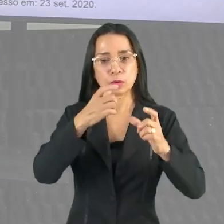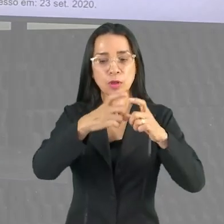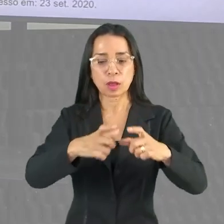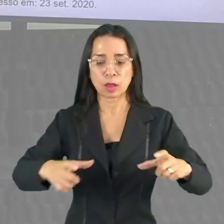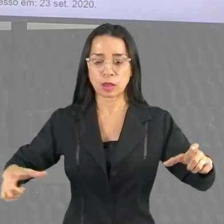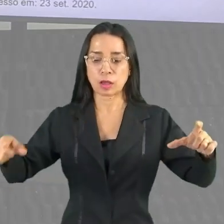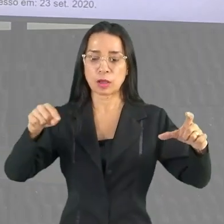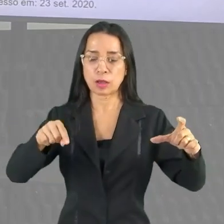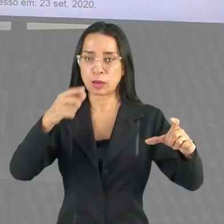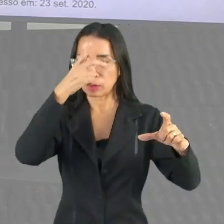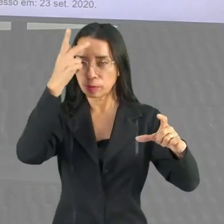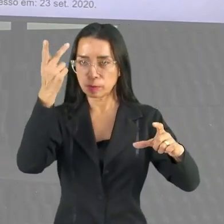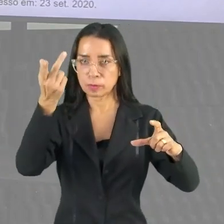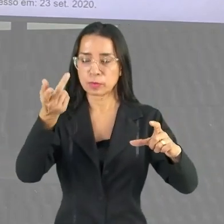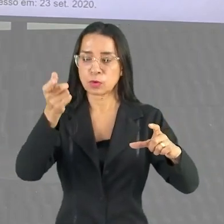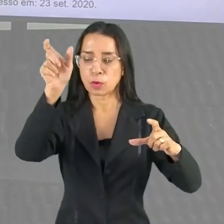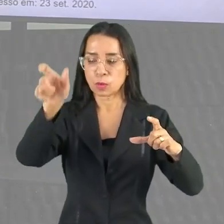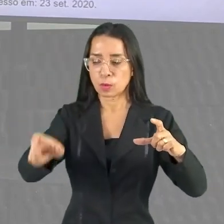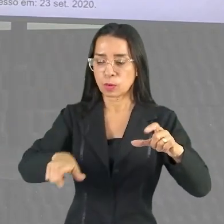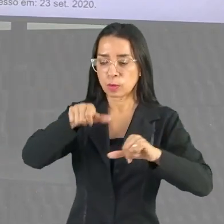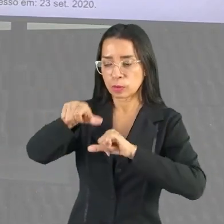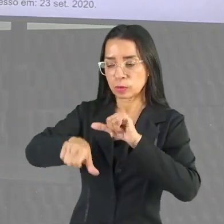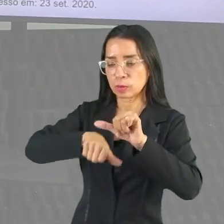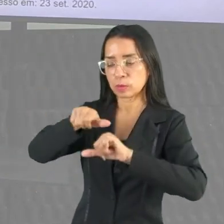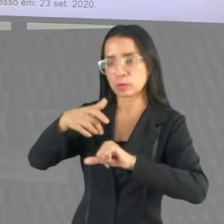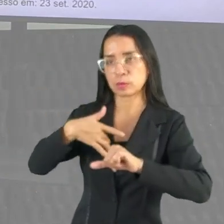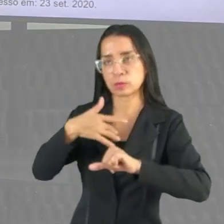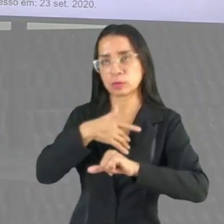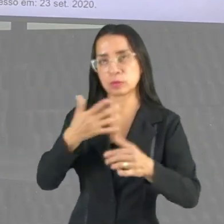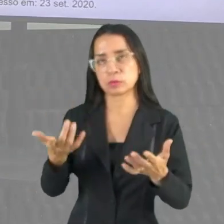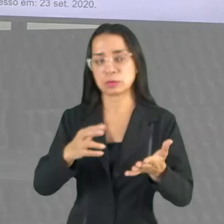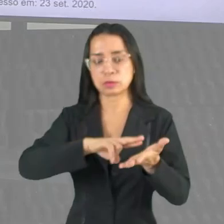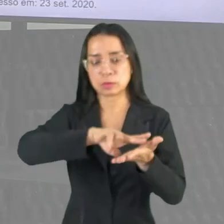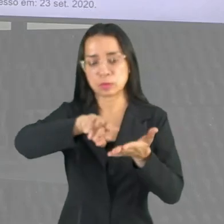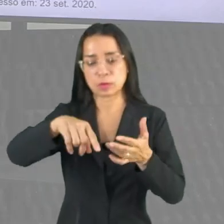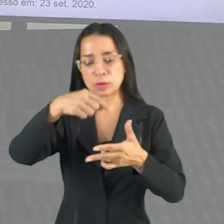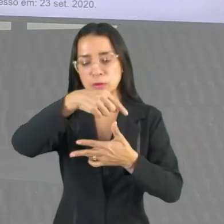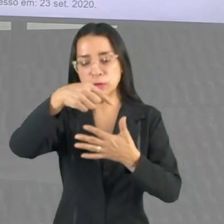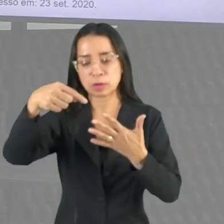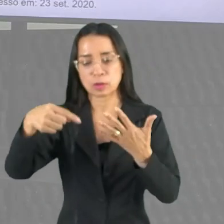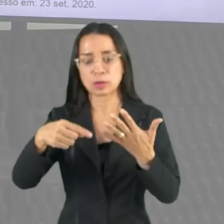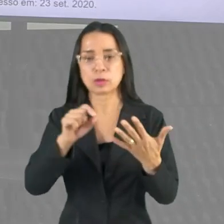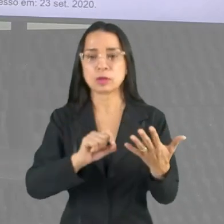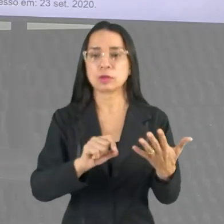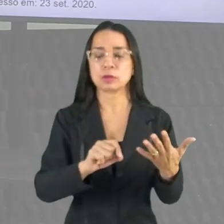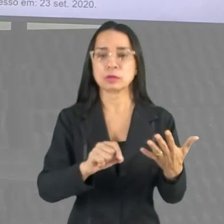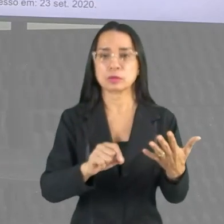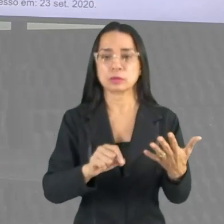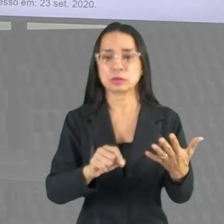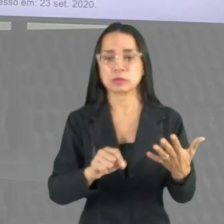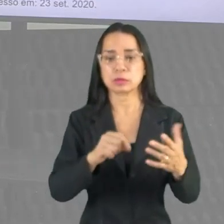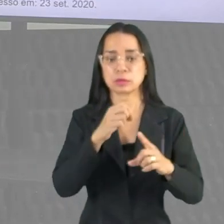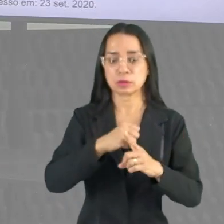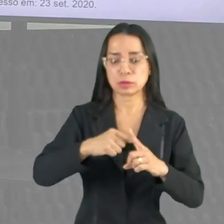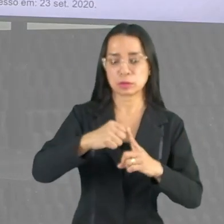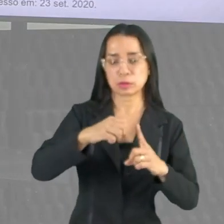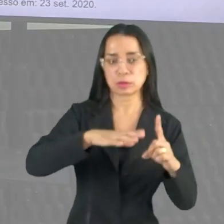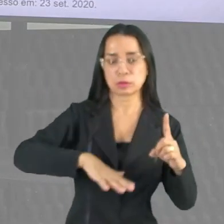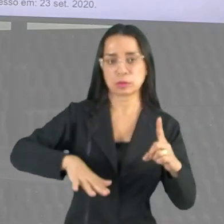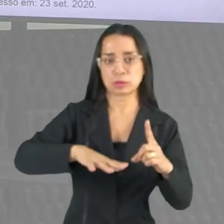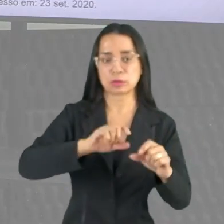indivíduo saudável leva em consideração vários aspectos da sociedade.